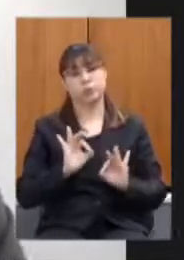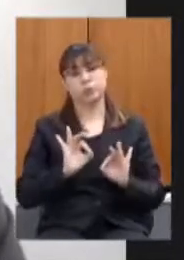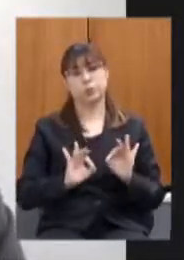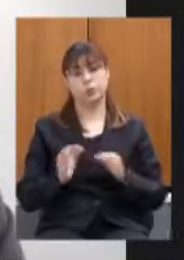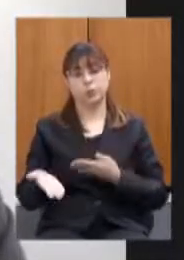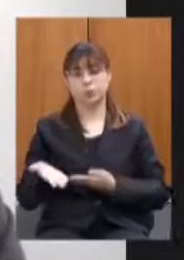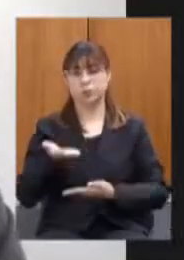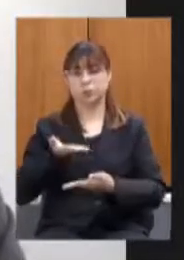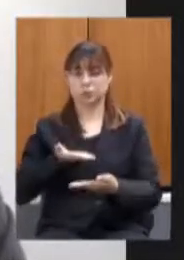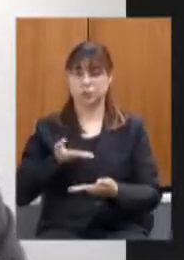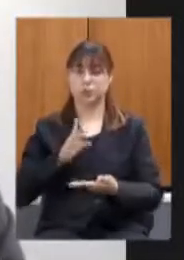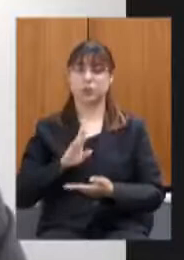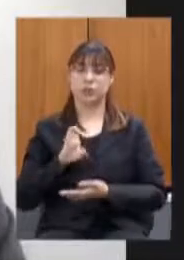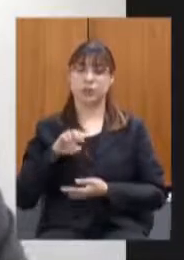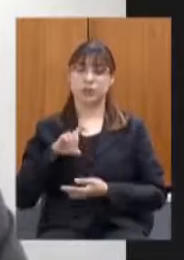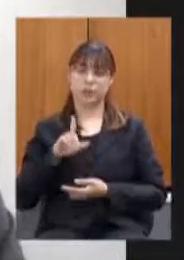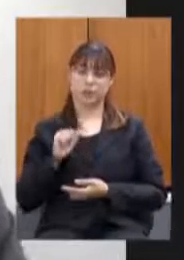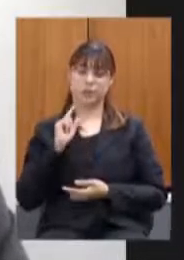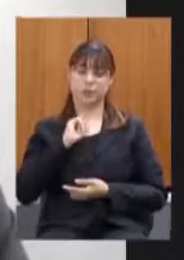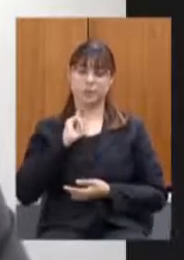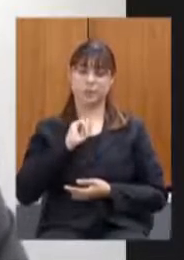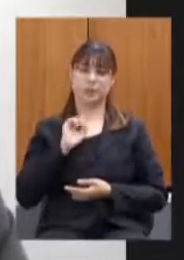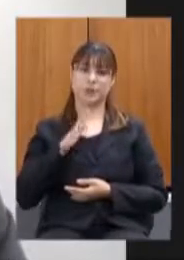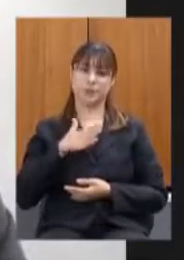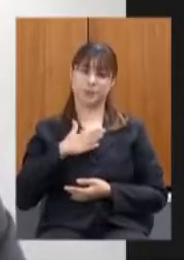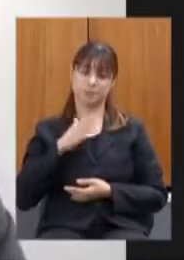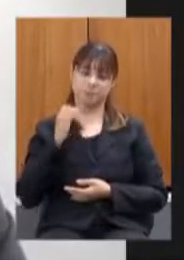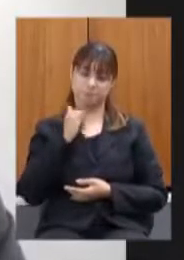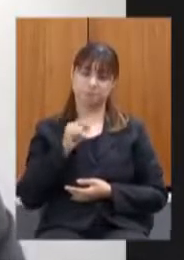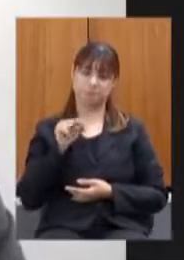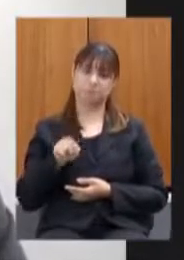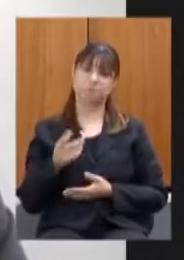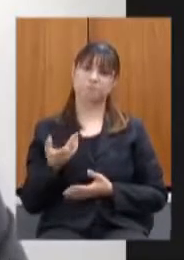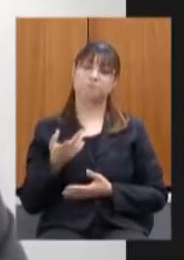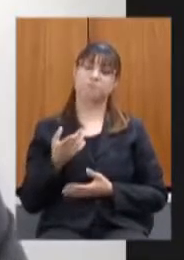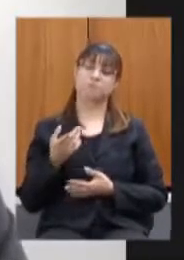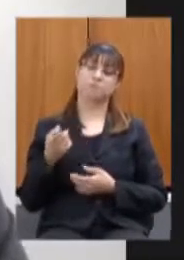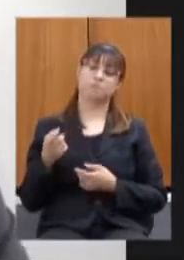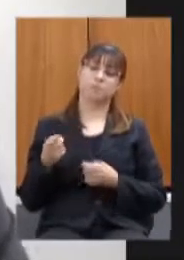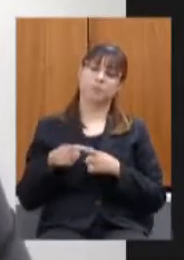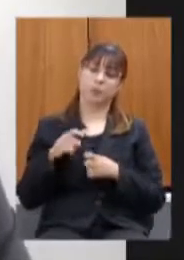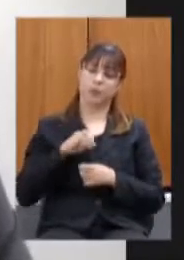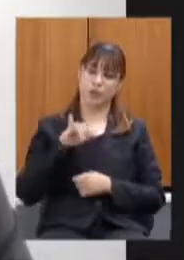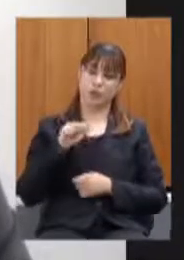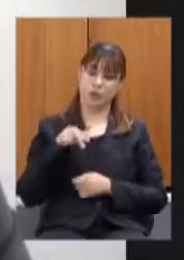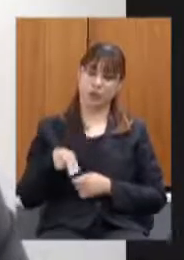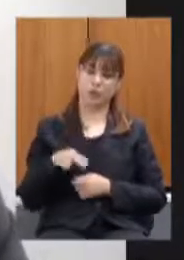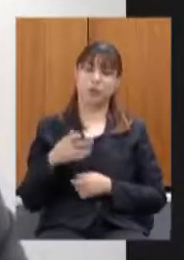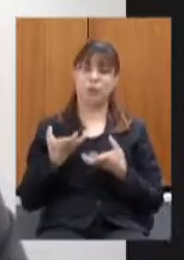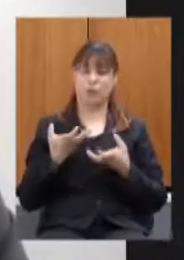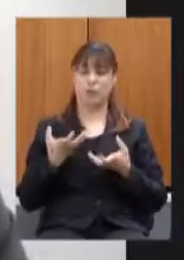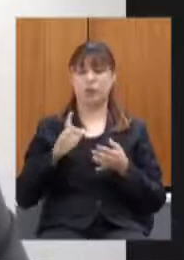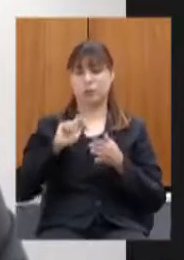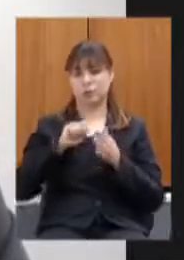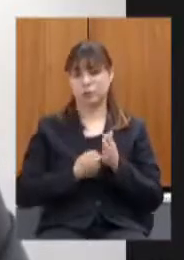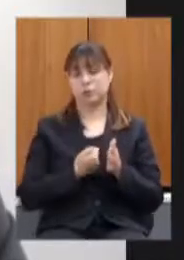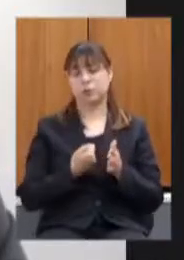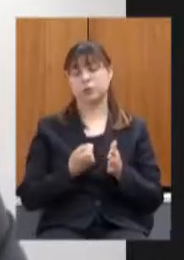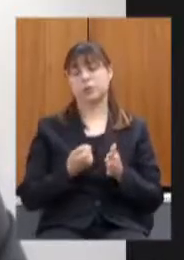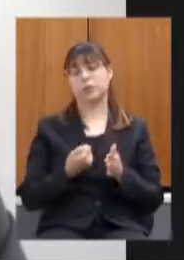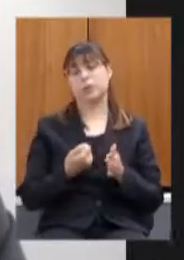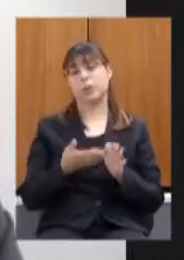transferência de renda em Minas Gerais essa é minha observação doutor Jean e eu gostaria de assinar a proposta de emenda